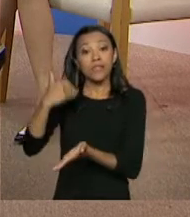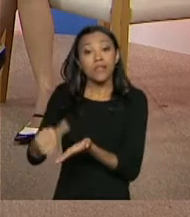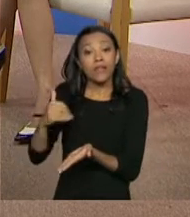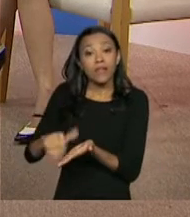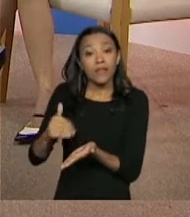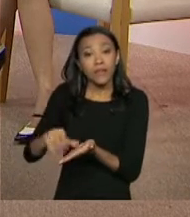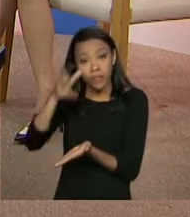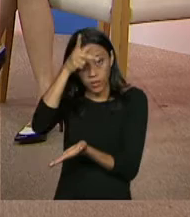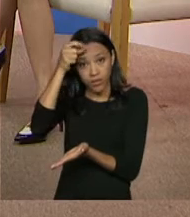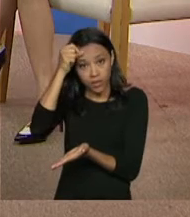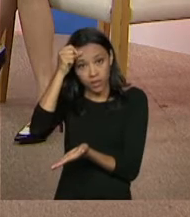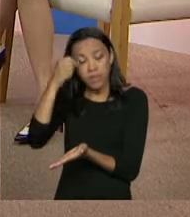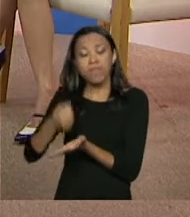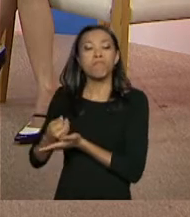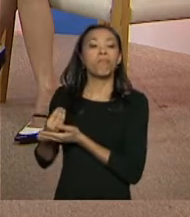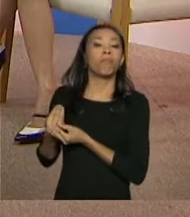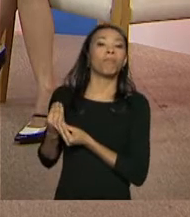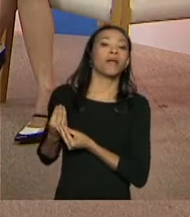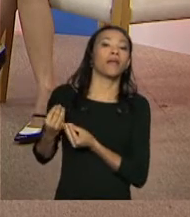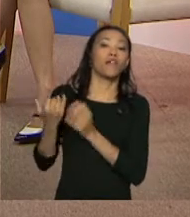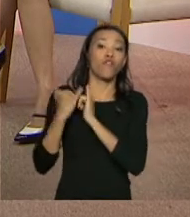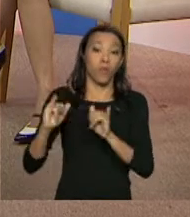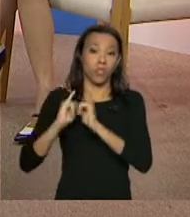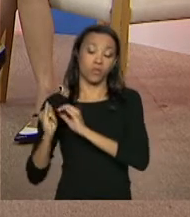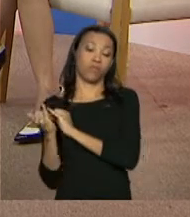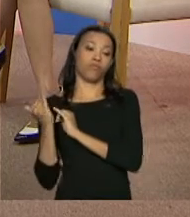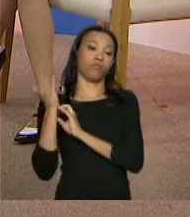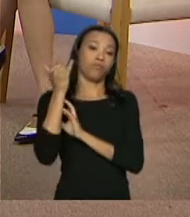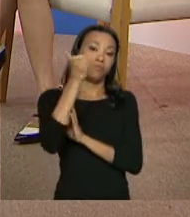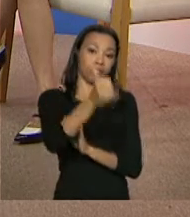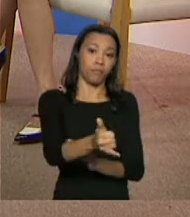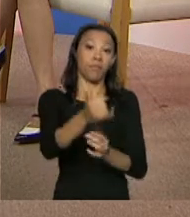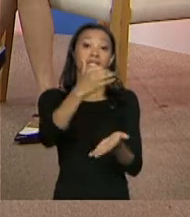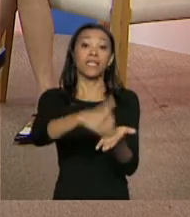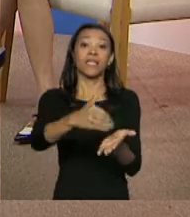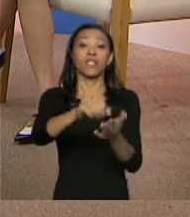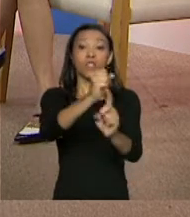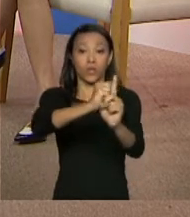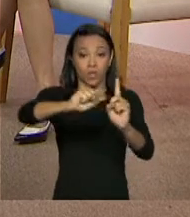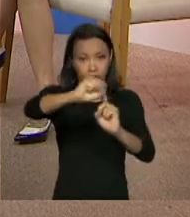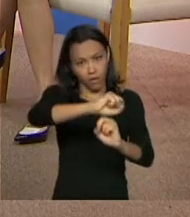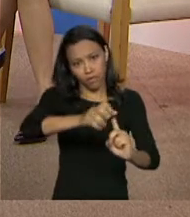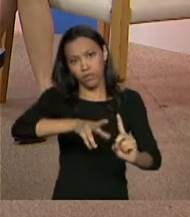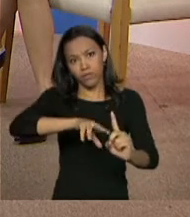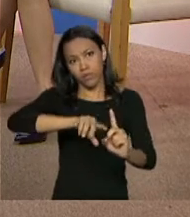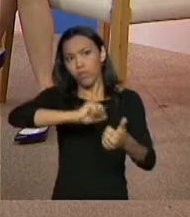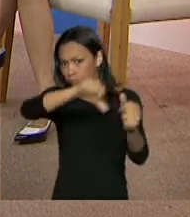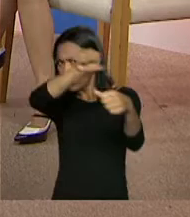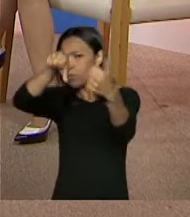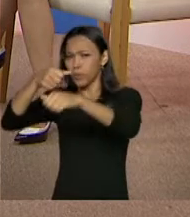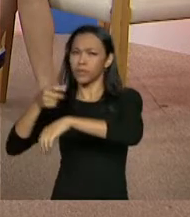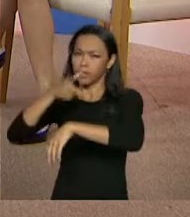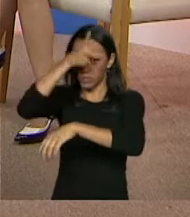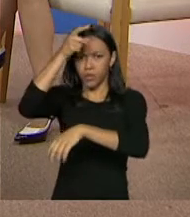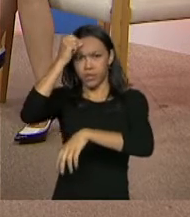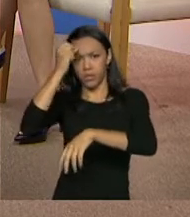a Secretaria de Assistência Social. A Secretaria, em geral, tá gente? Isso pode mudar de município para município, porque de fato é um arranjo municipal esse. Mas, em geral, a gente